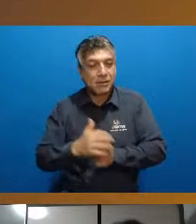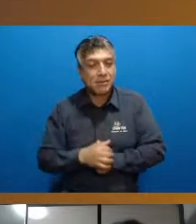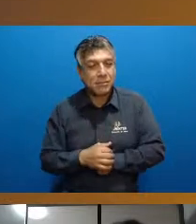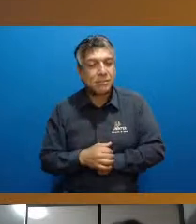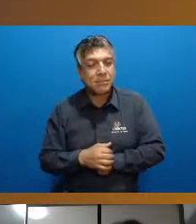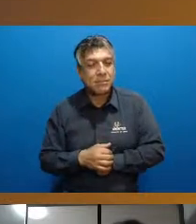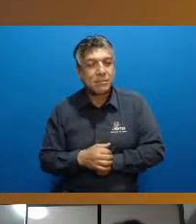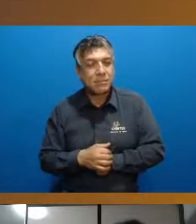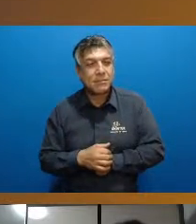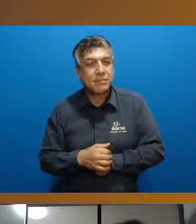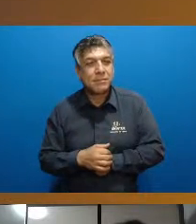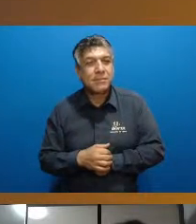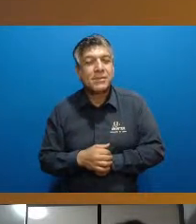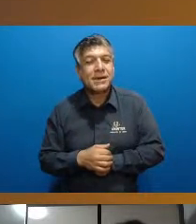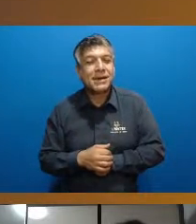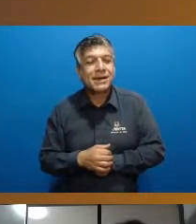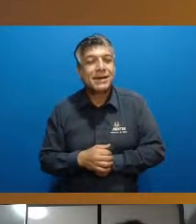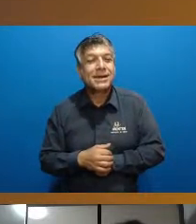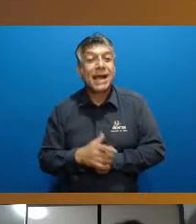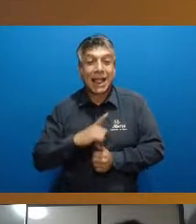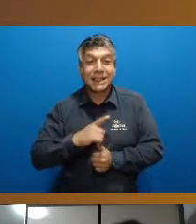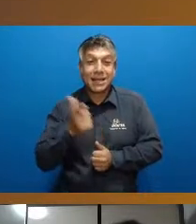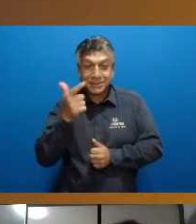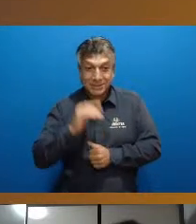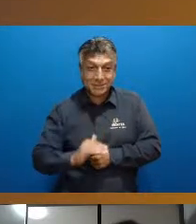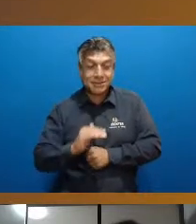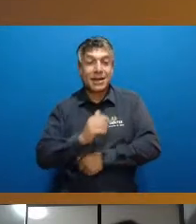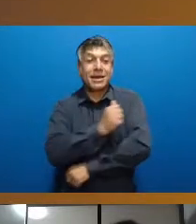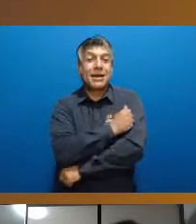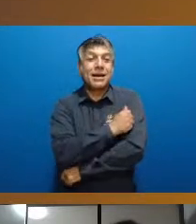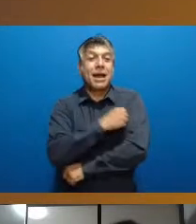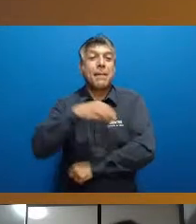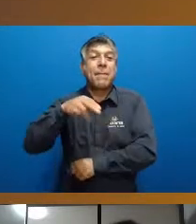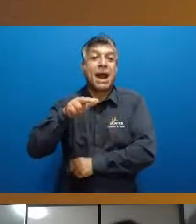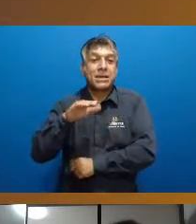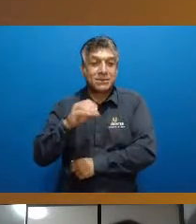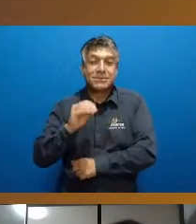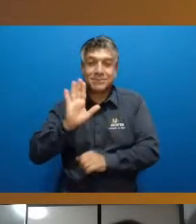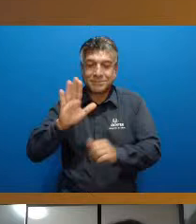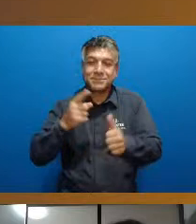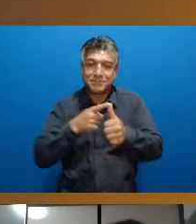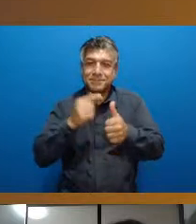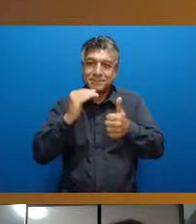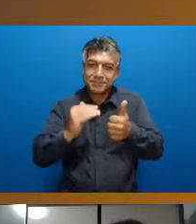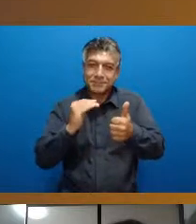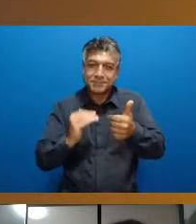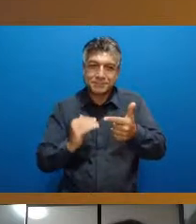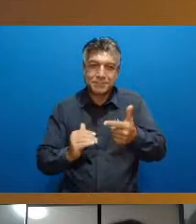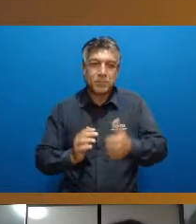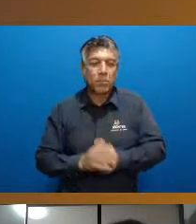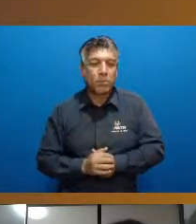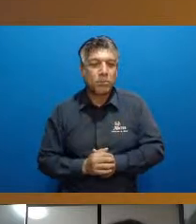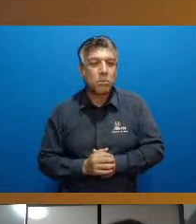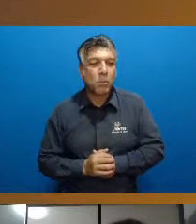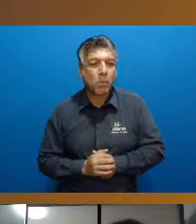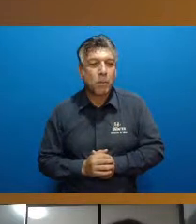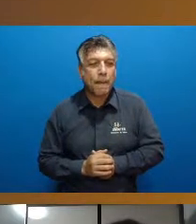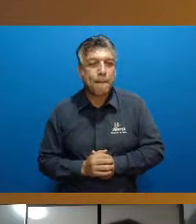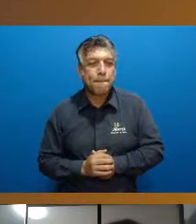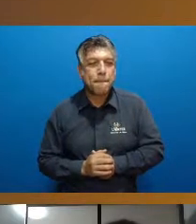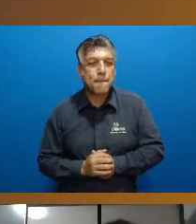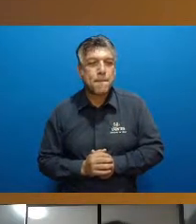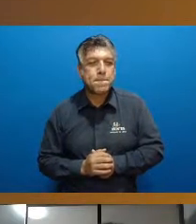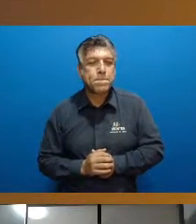início desculpa abaixo também tem o comentário do Márcio depois se você puder agora achei aqui bom